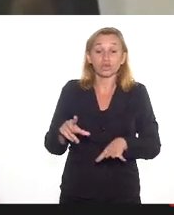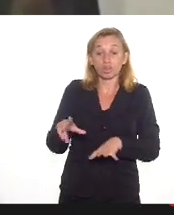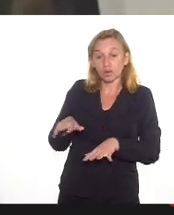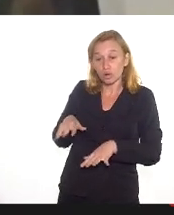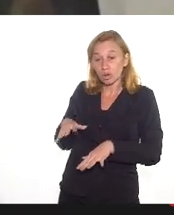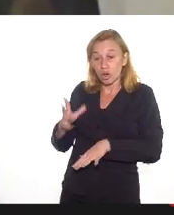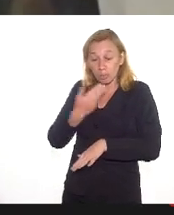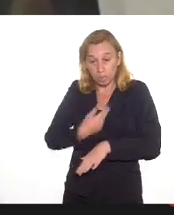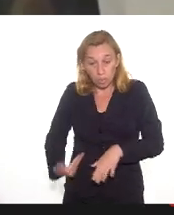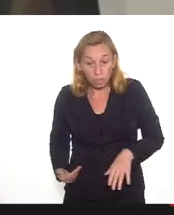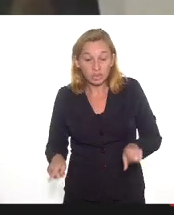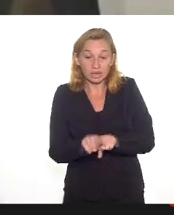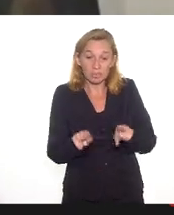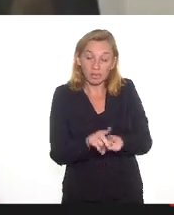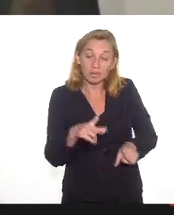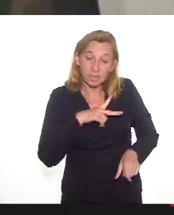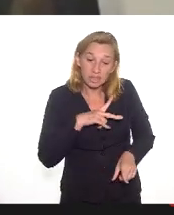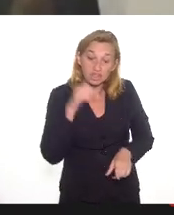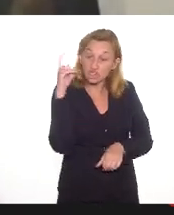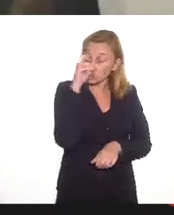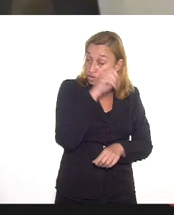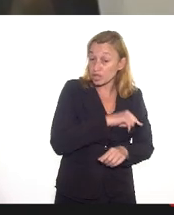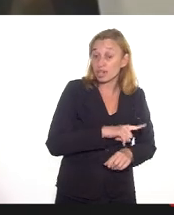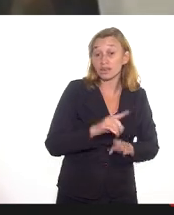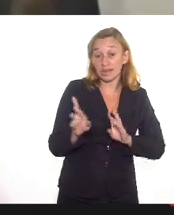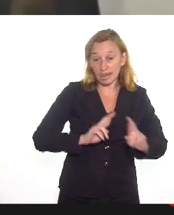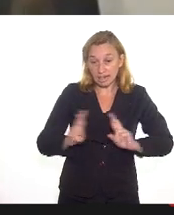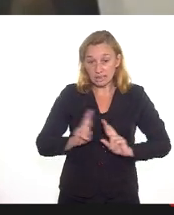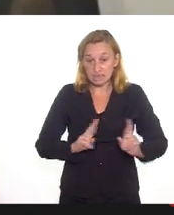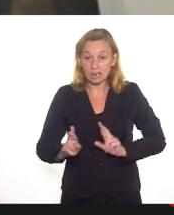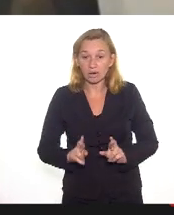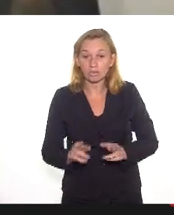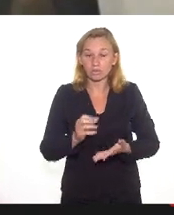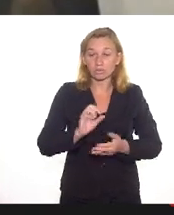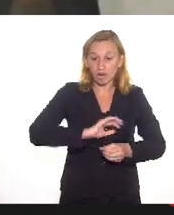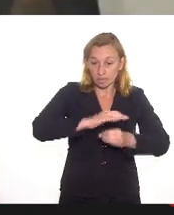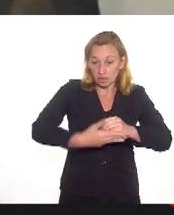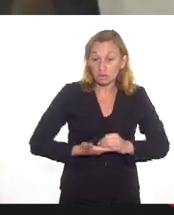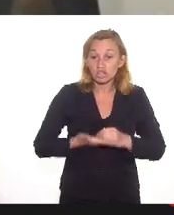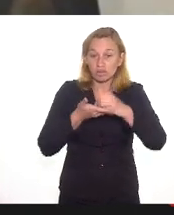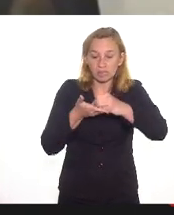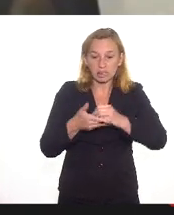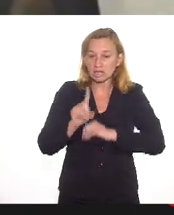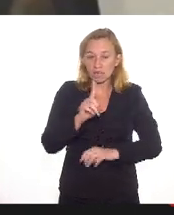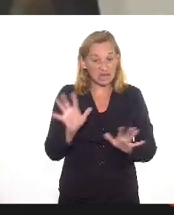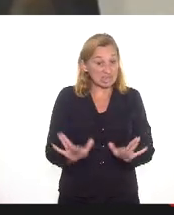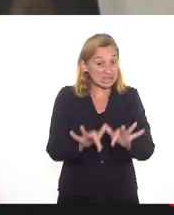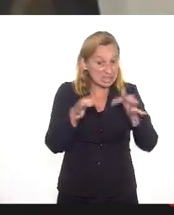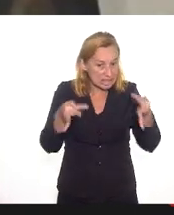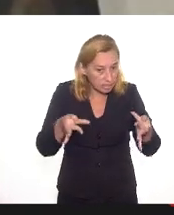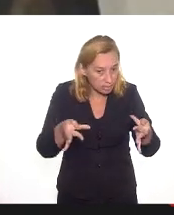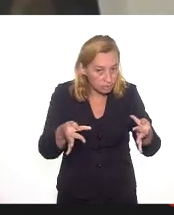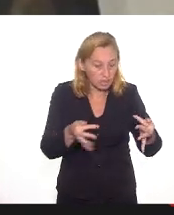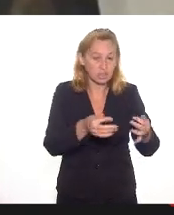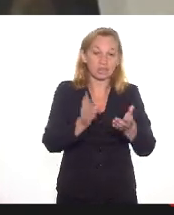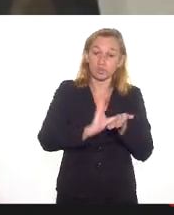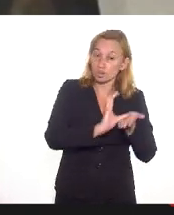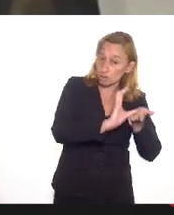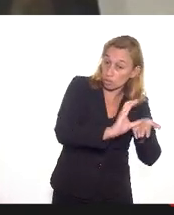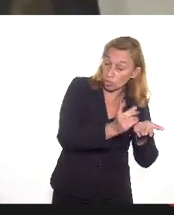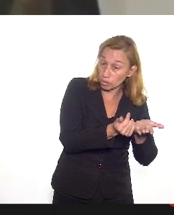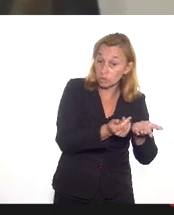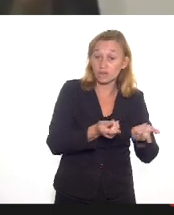comunitários, enfrentam muitas dificuldades em relação à própria sustentabilidade. Não é simples a captação de recursos,